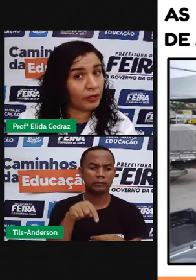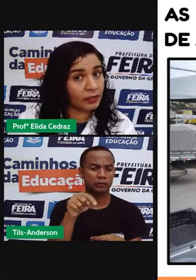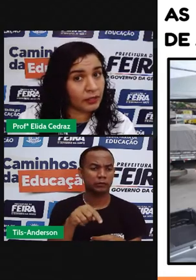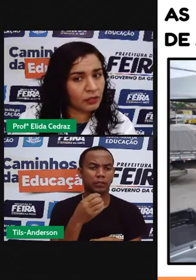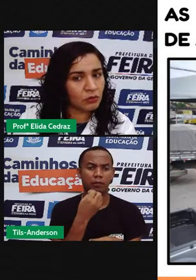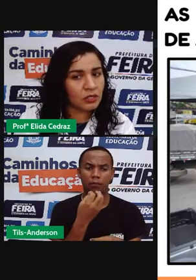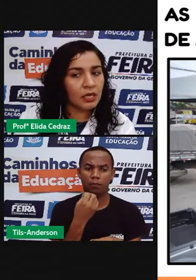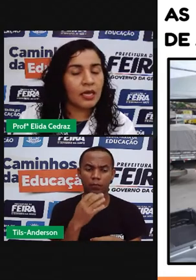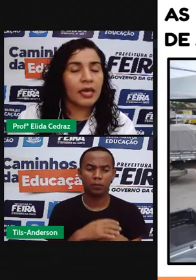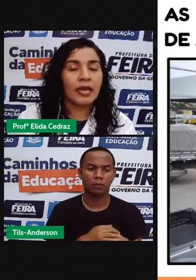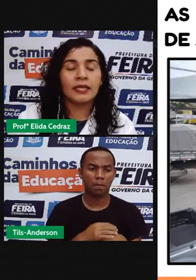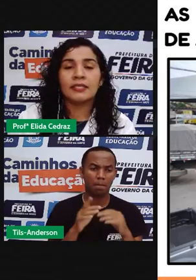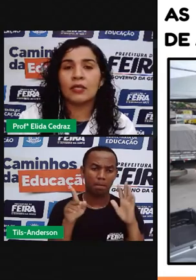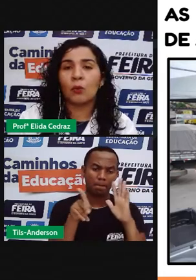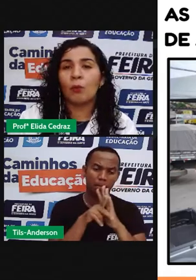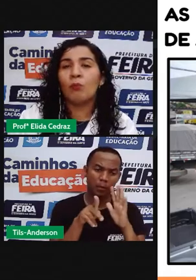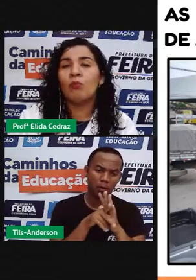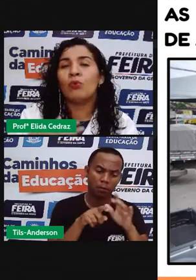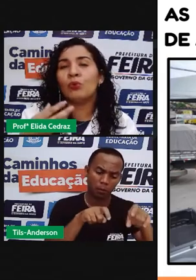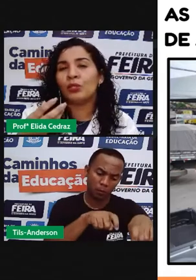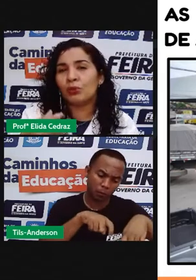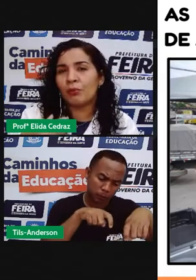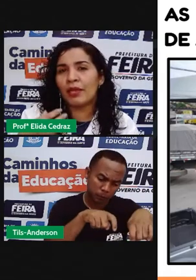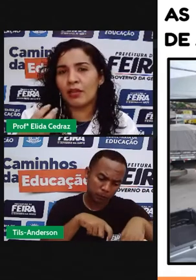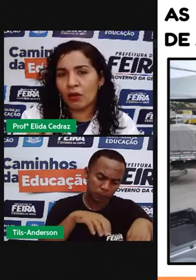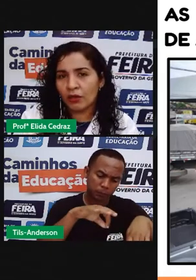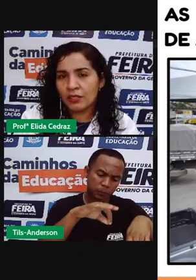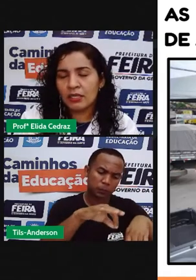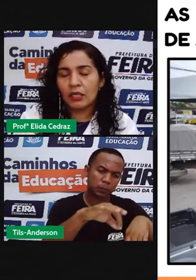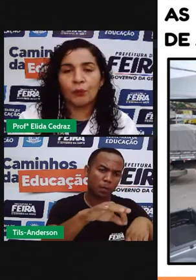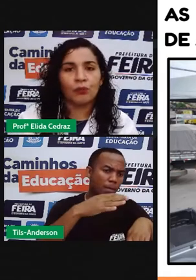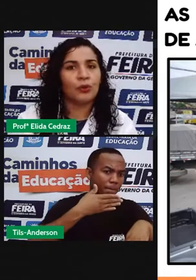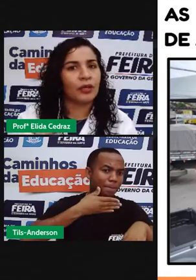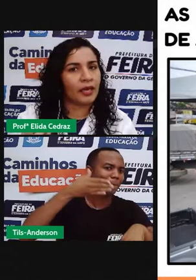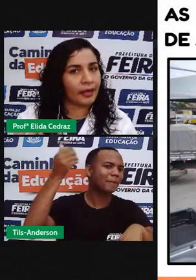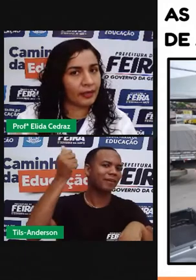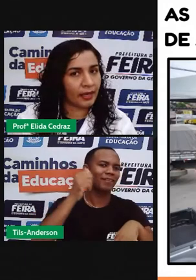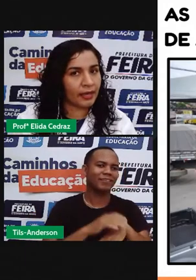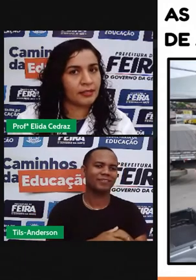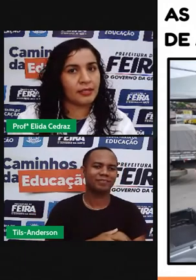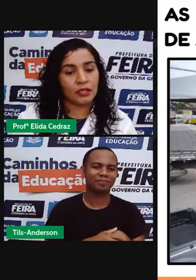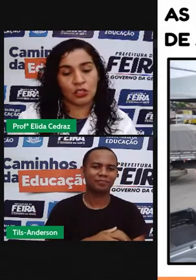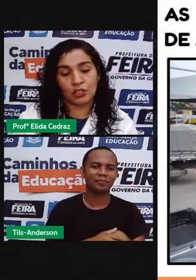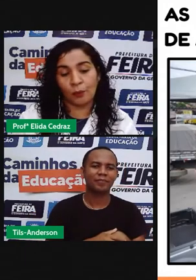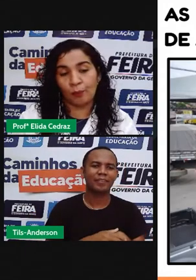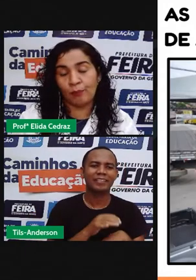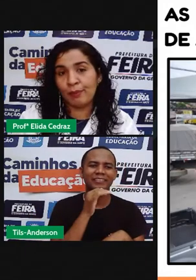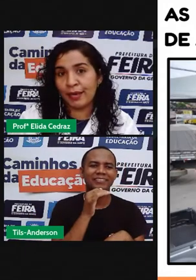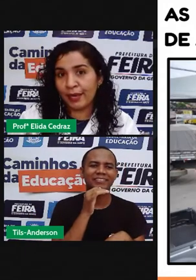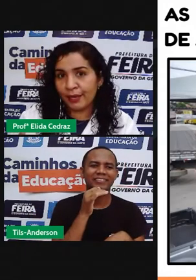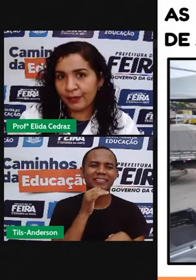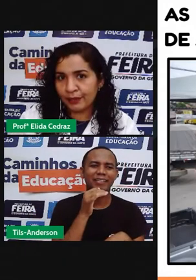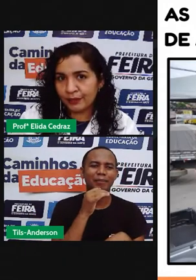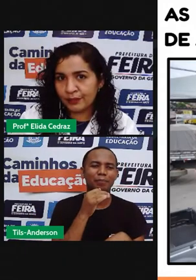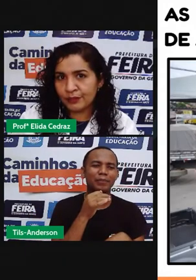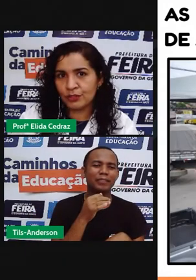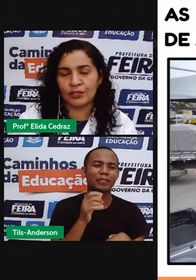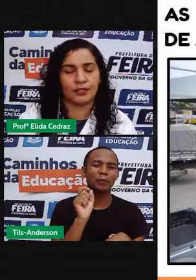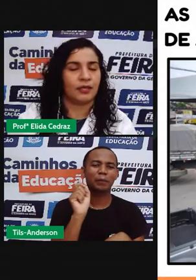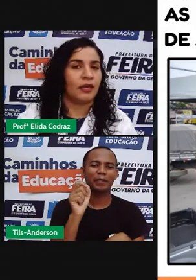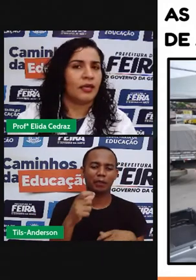orgânicos, eles são muito melhores do que aqueles que são bem